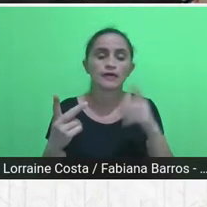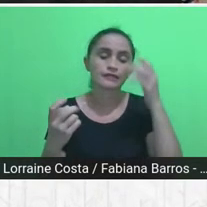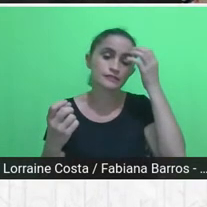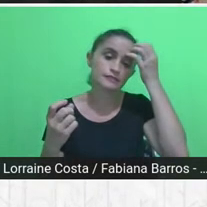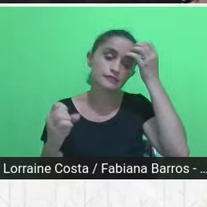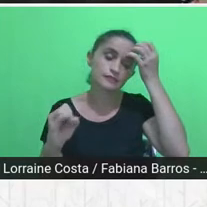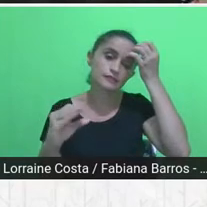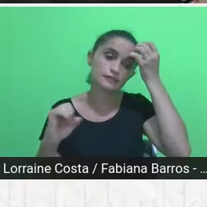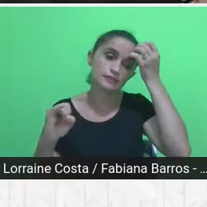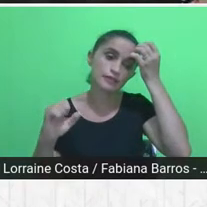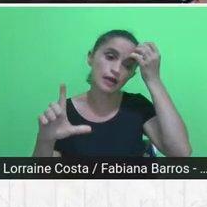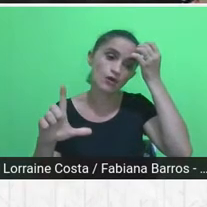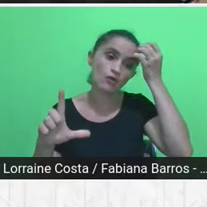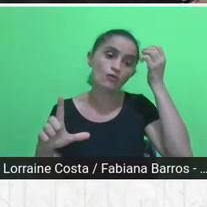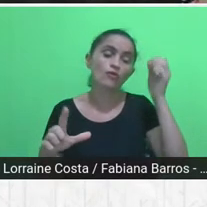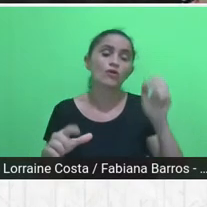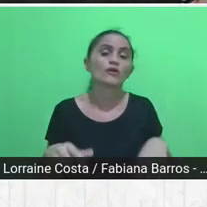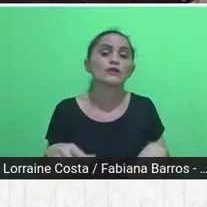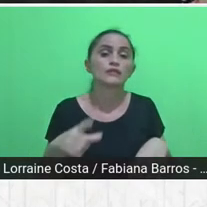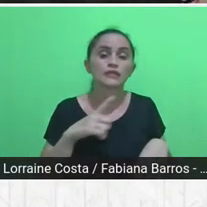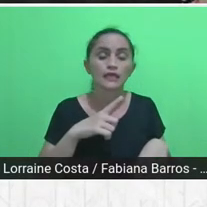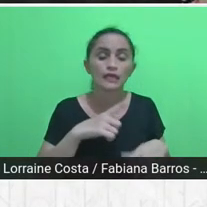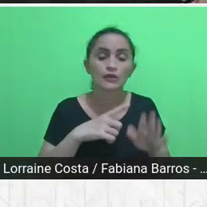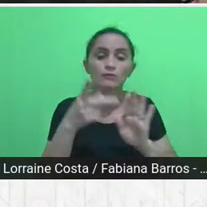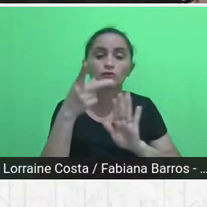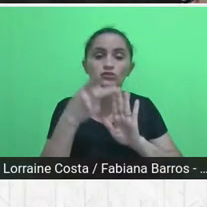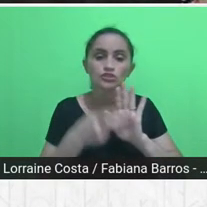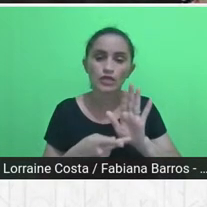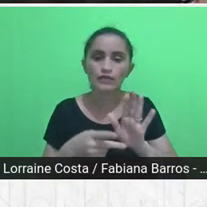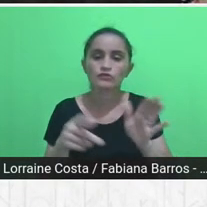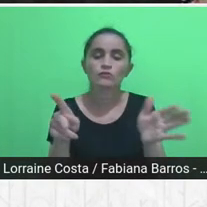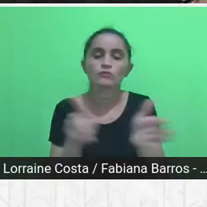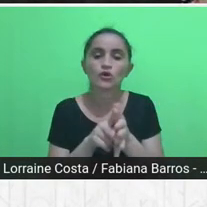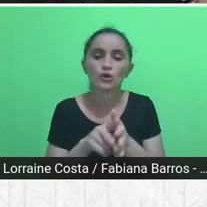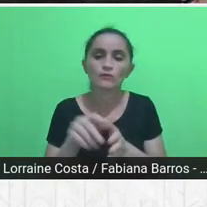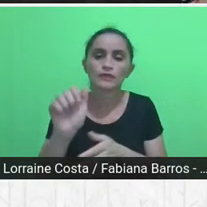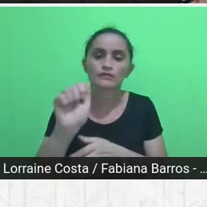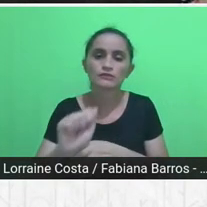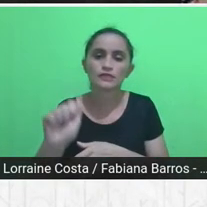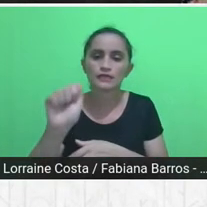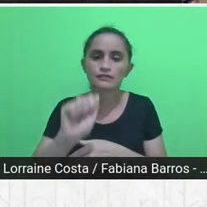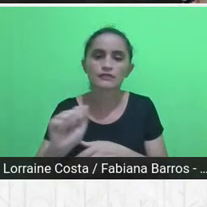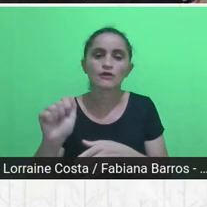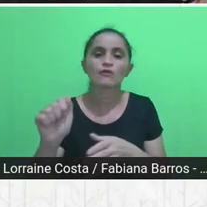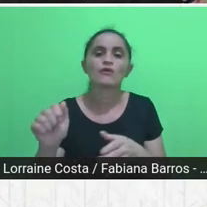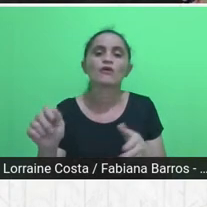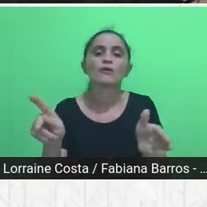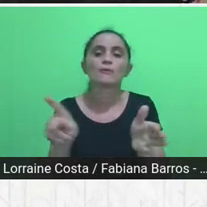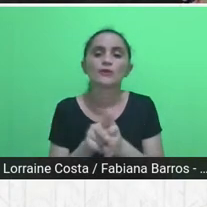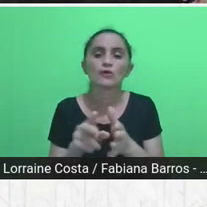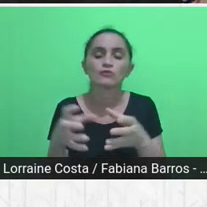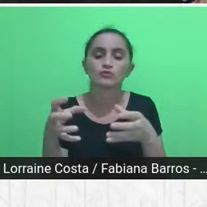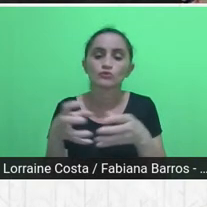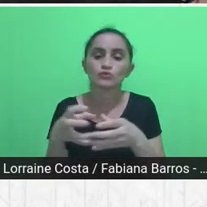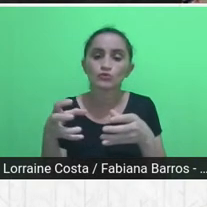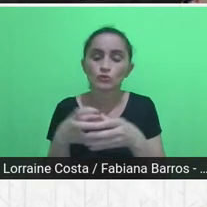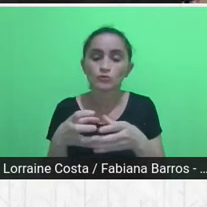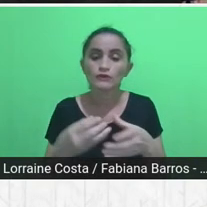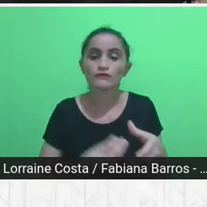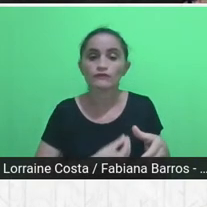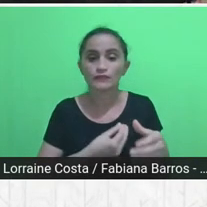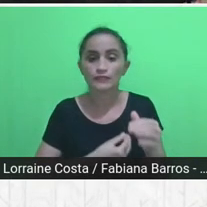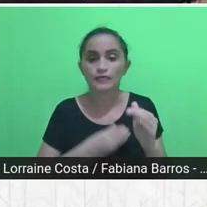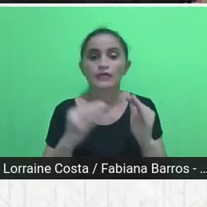é o projeto da própria Associação dos Moradores, que está sendo também, todos eles construídos de maneira participativa, né,